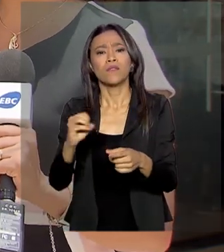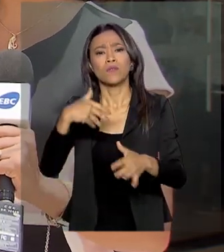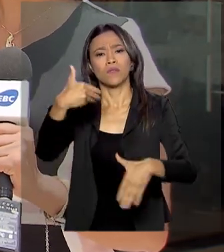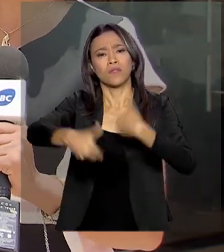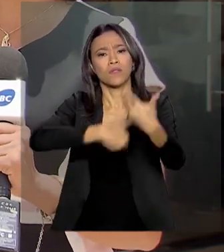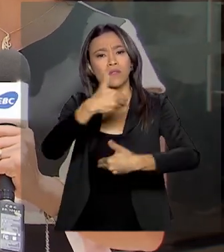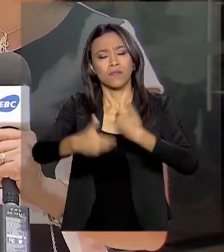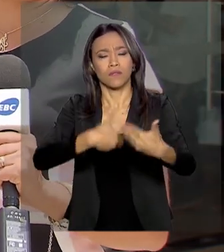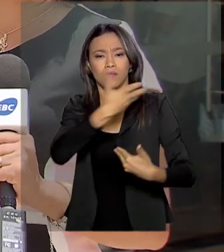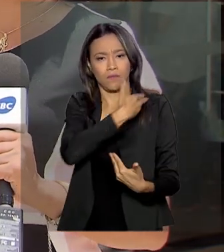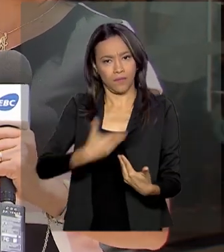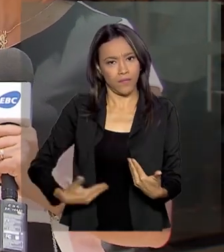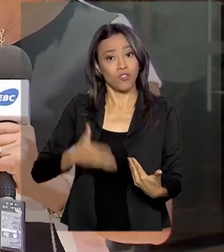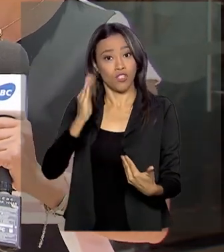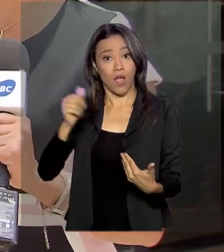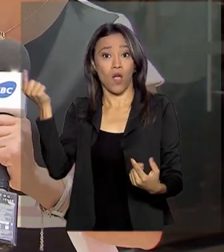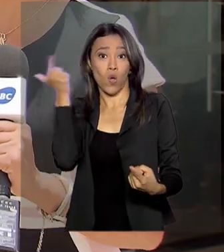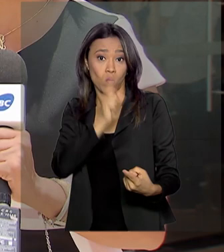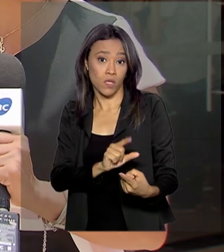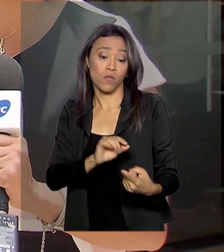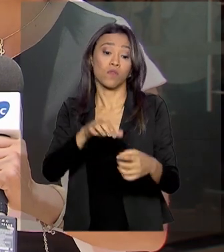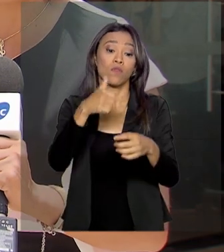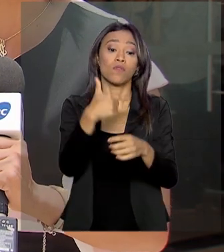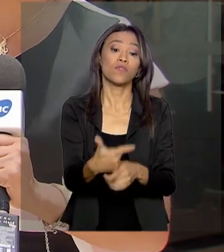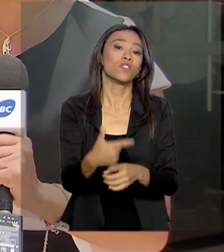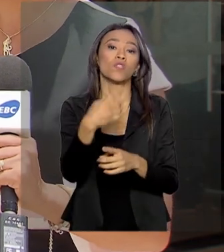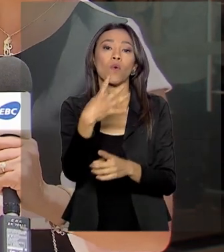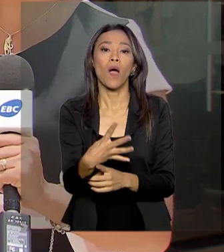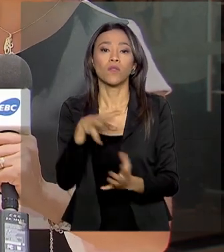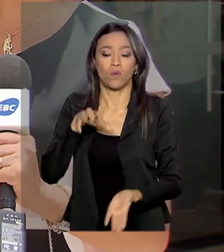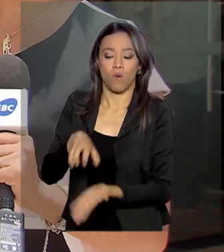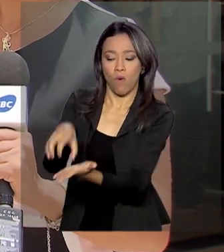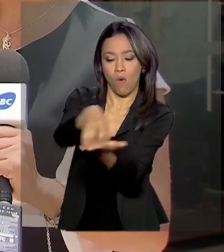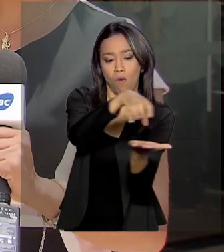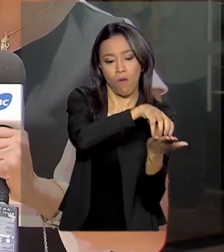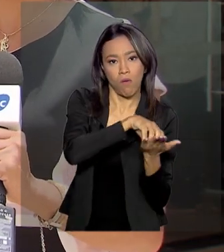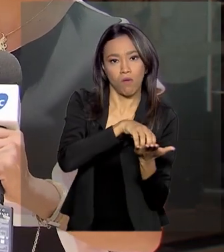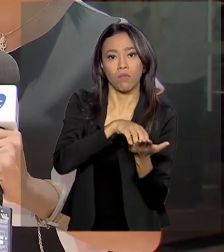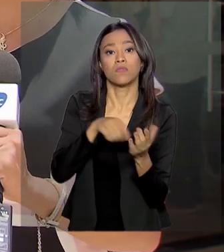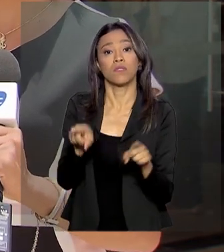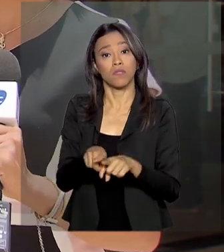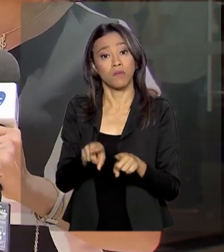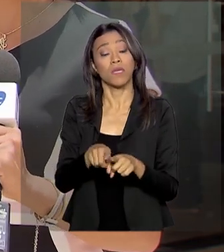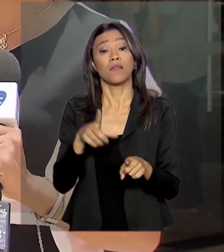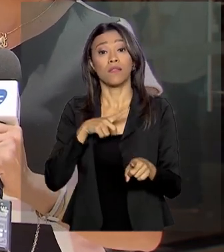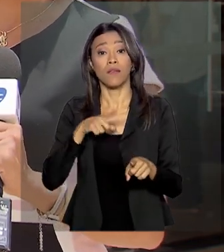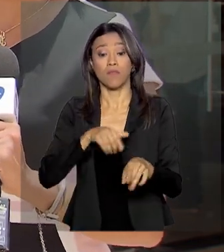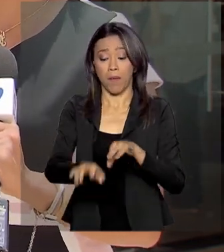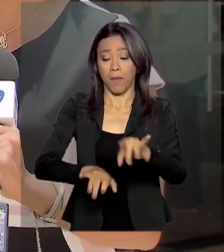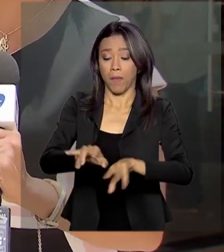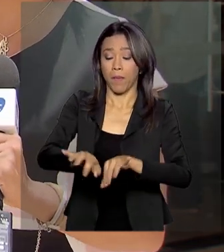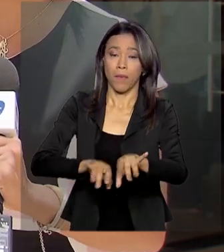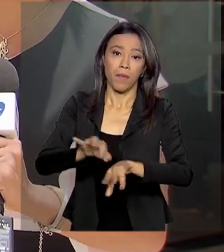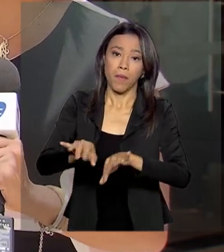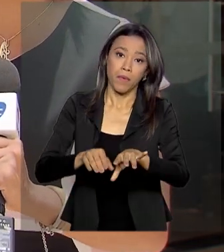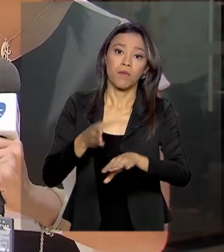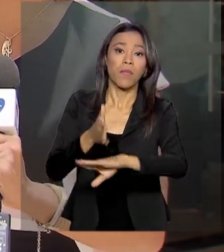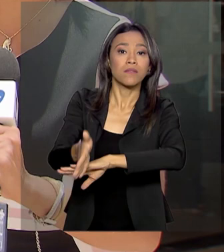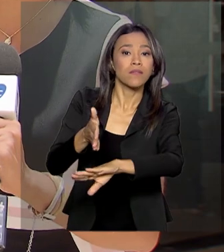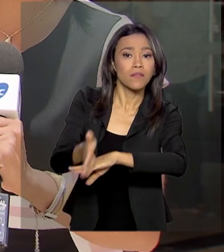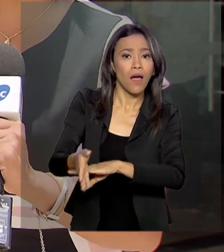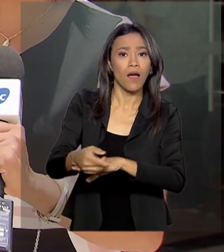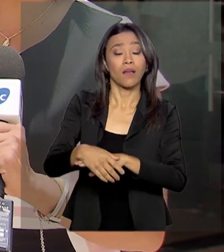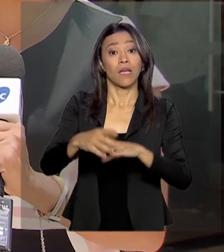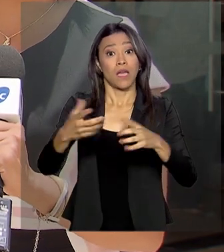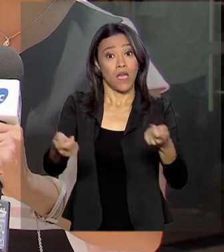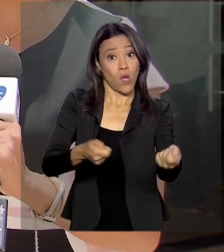foi atingida antes do prazo. São 24 órgãos e entidades com serviços digitais. Uma economia de mais de